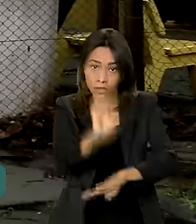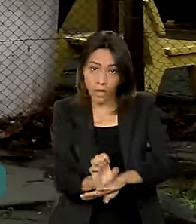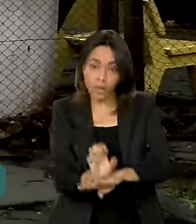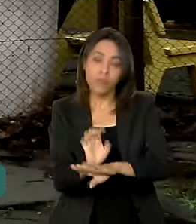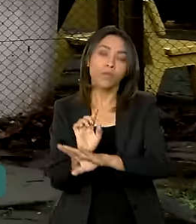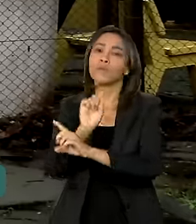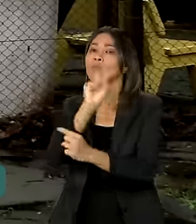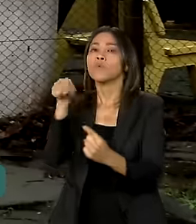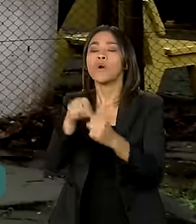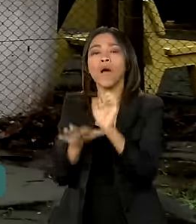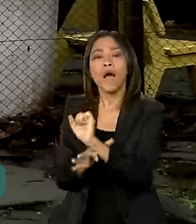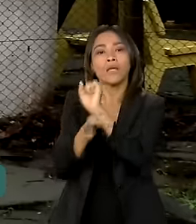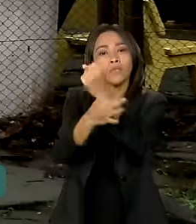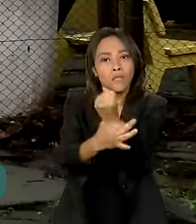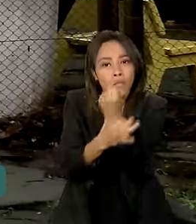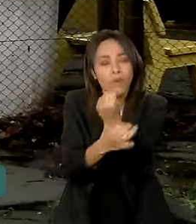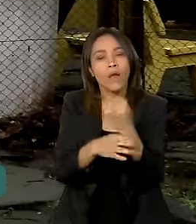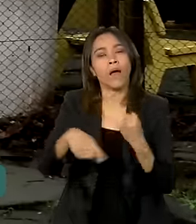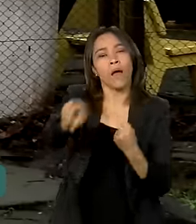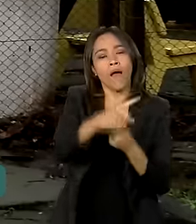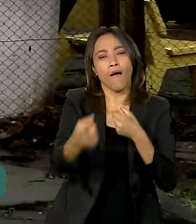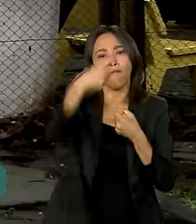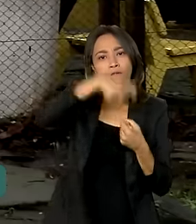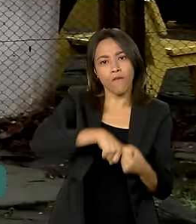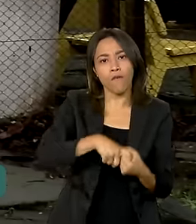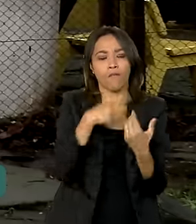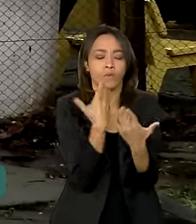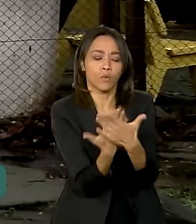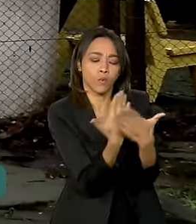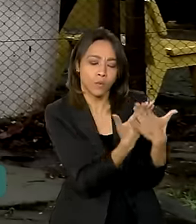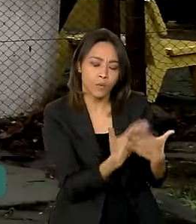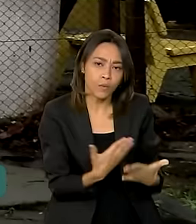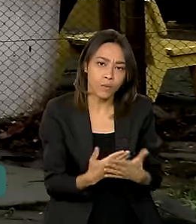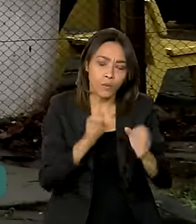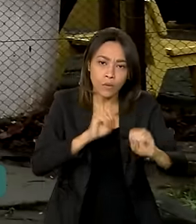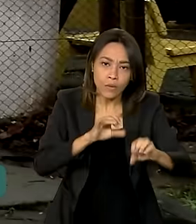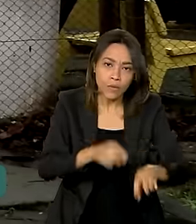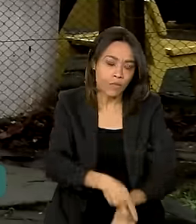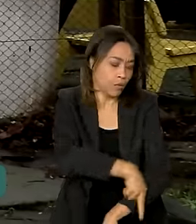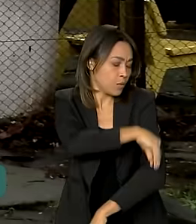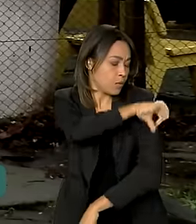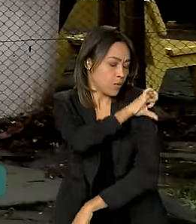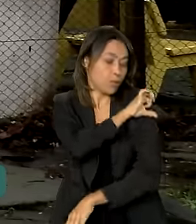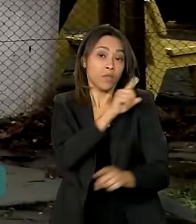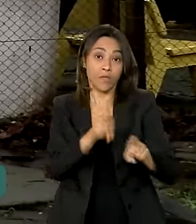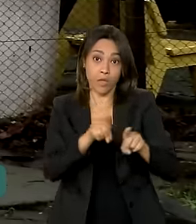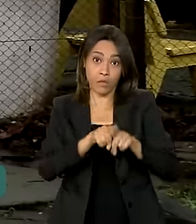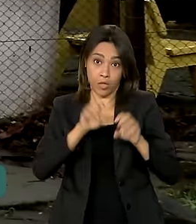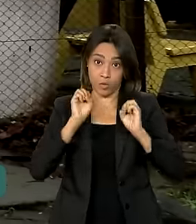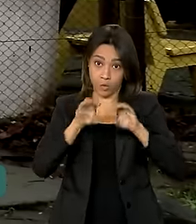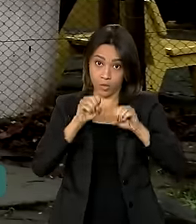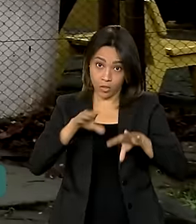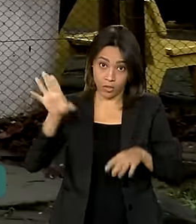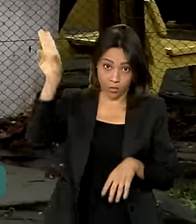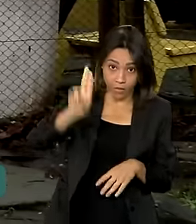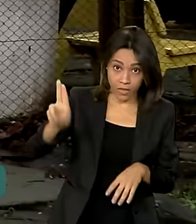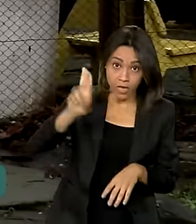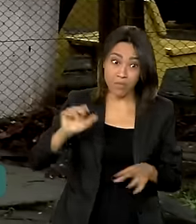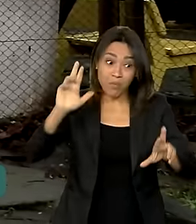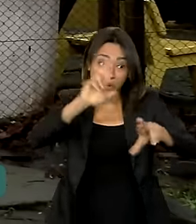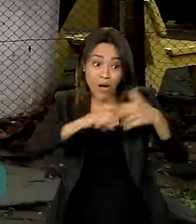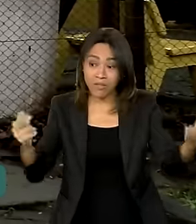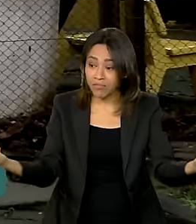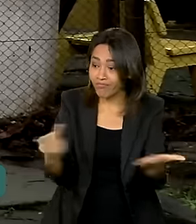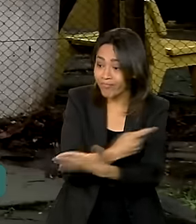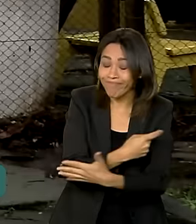garantir a retomada segura das aulas na educação básica e na educação superior, em razão do estado de calamidade